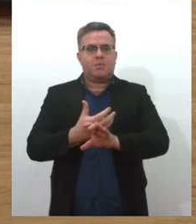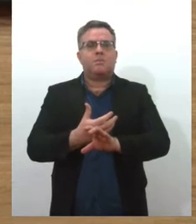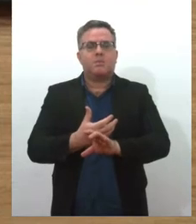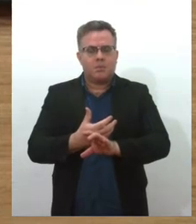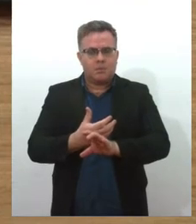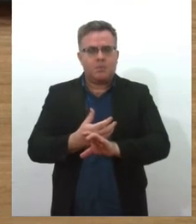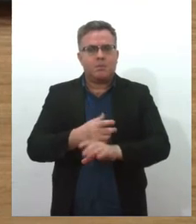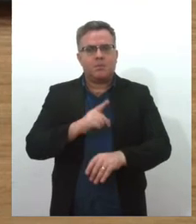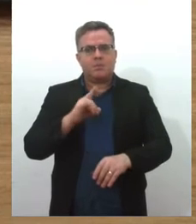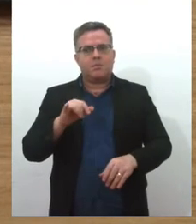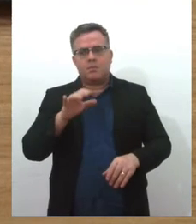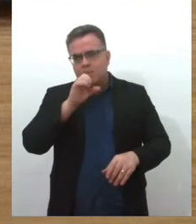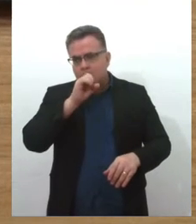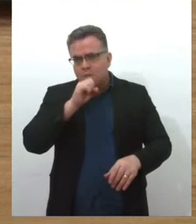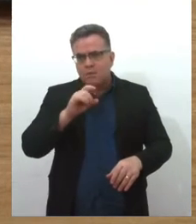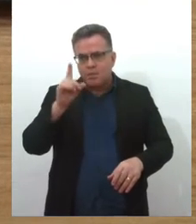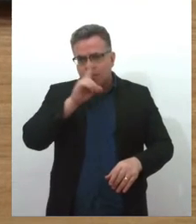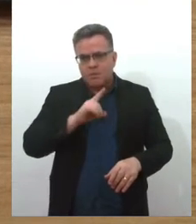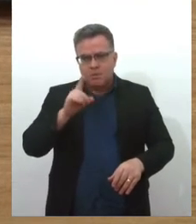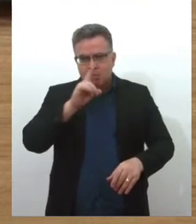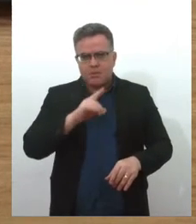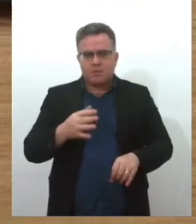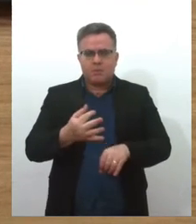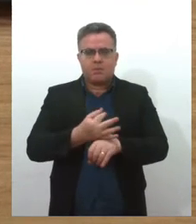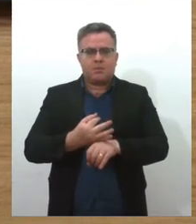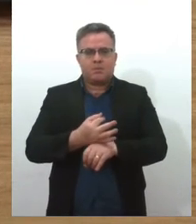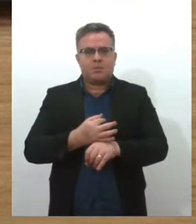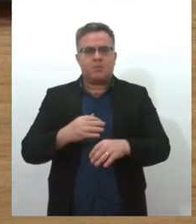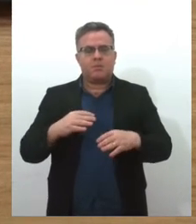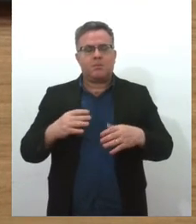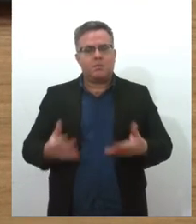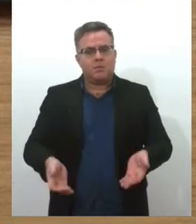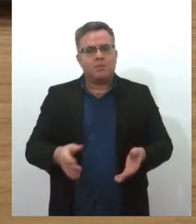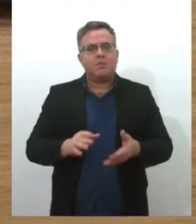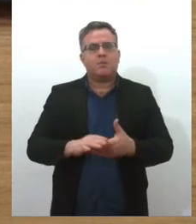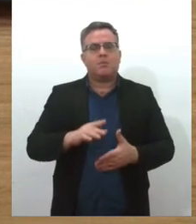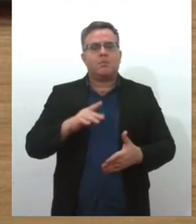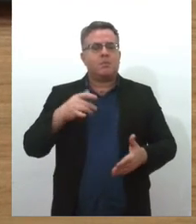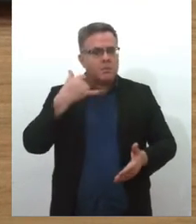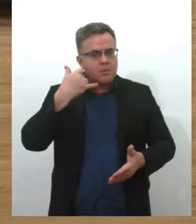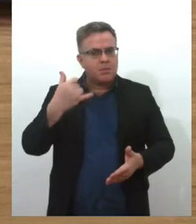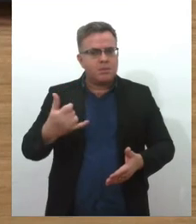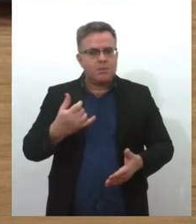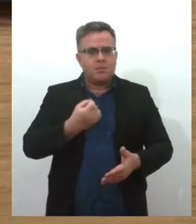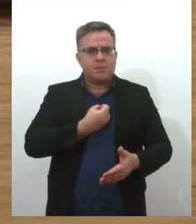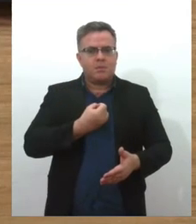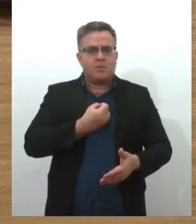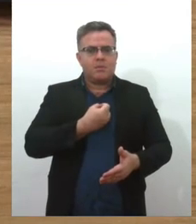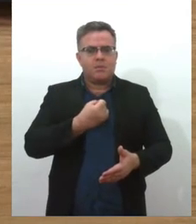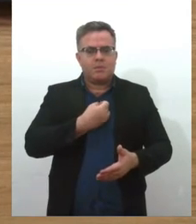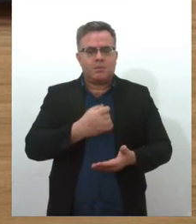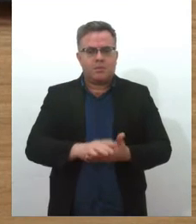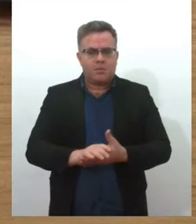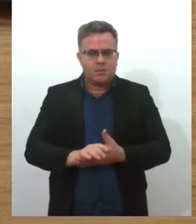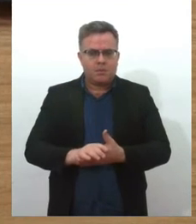aí os dias de sábado, domingo e feriados. Os telefones do plantão são 79